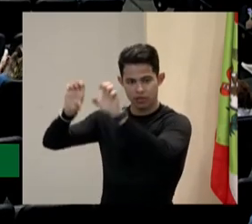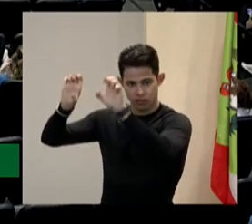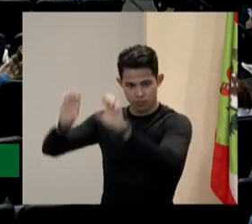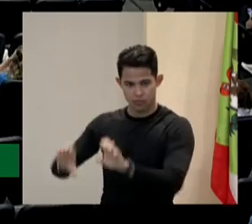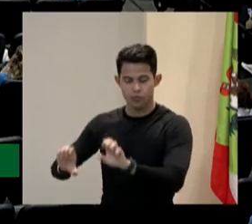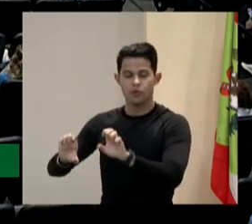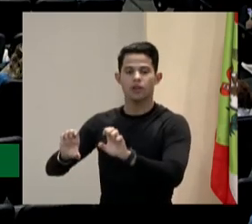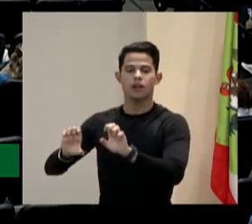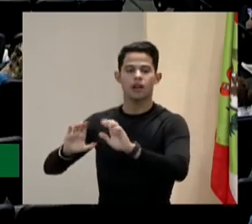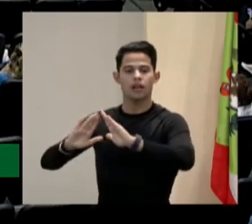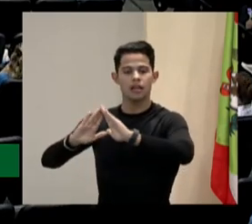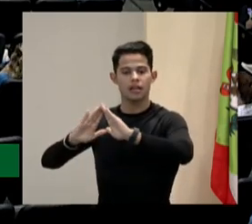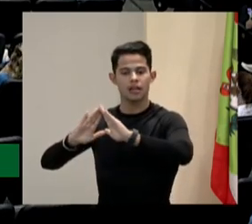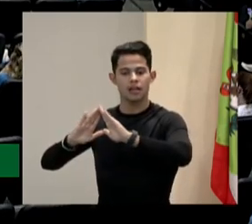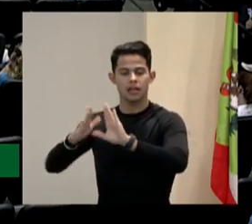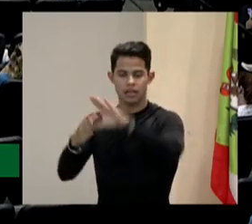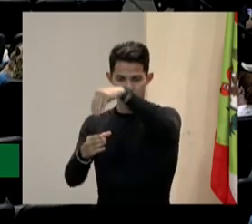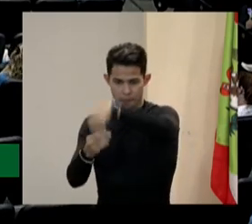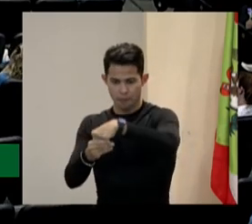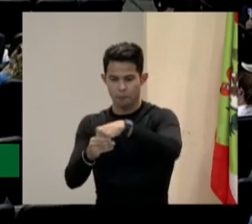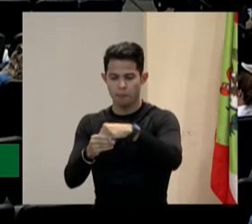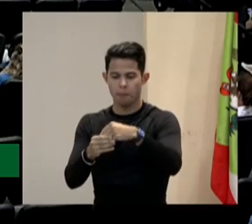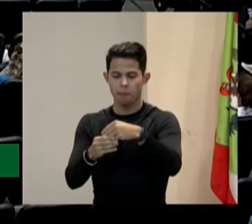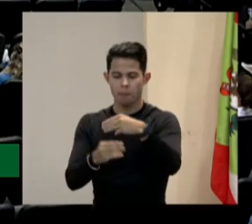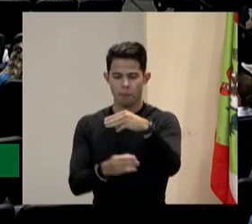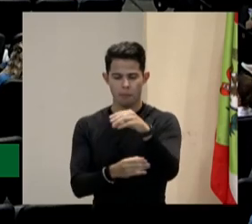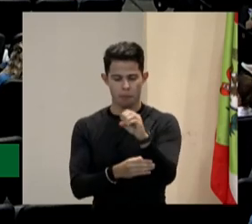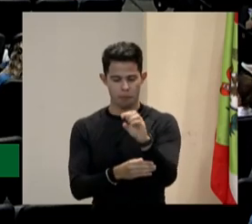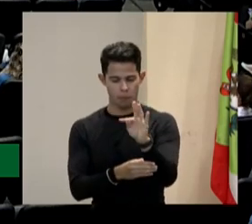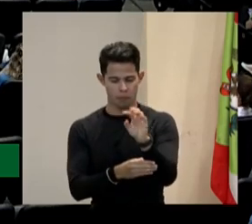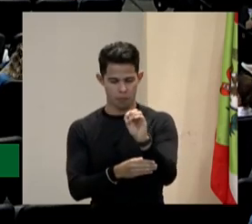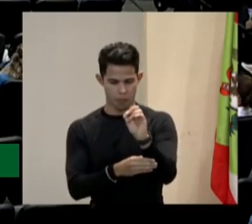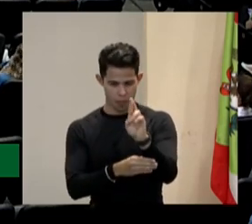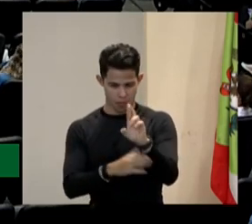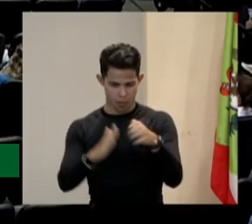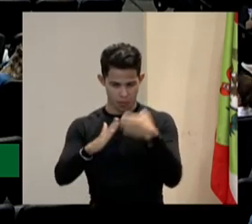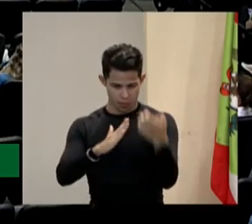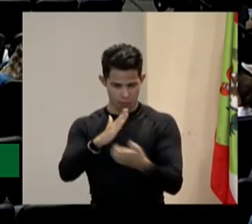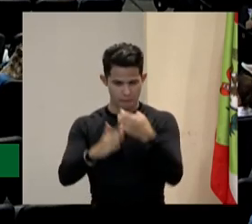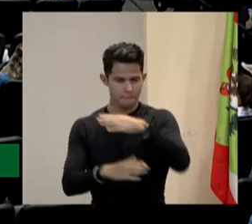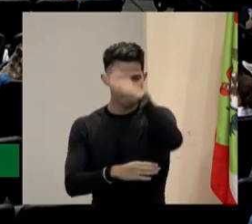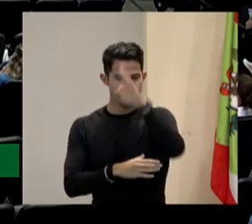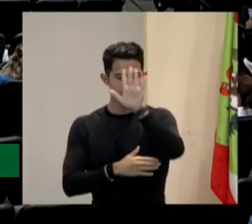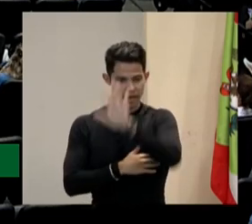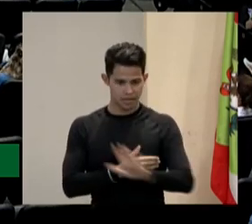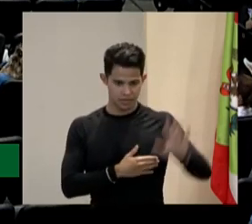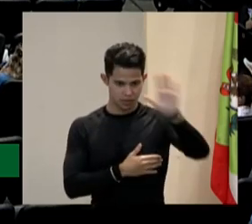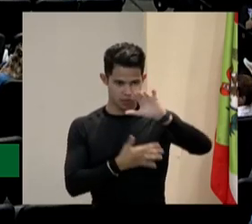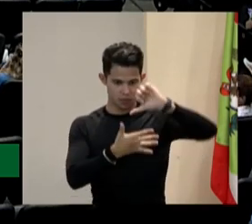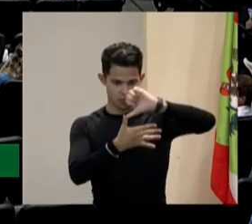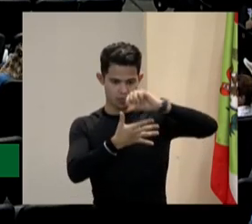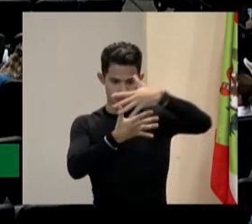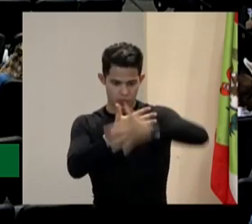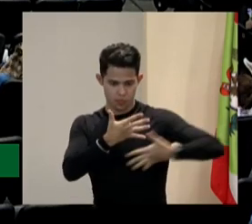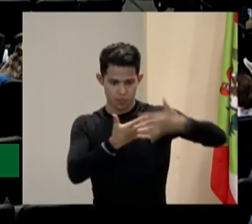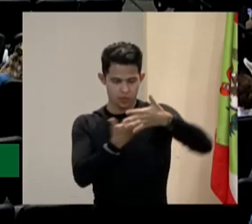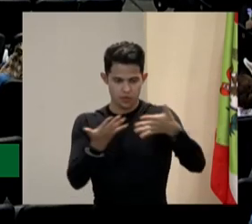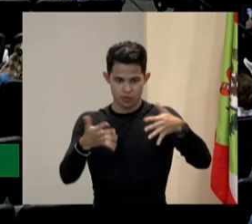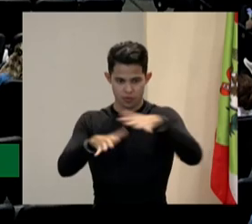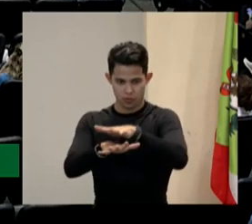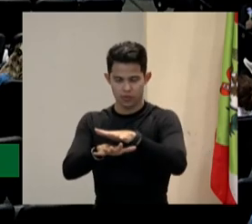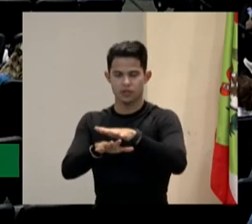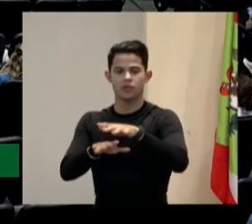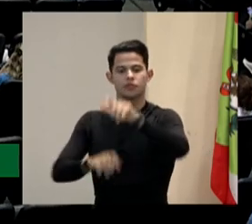Motors do Brasil. Como líder local e membro do time da América do Sul de inclusão de pessoas com